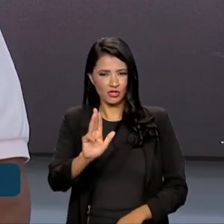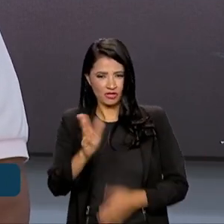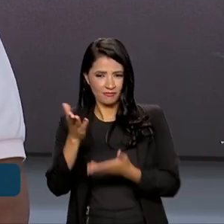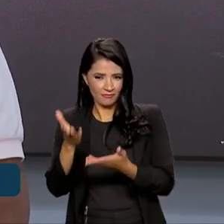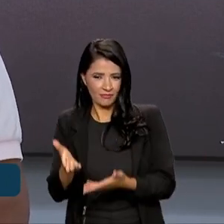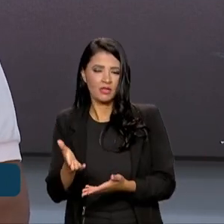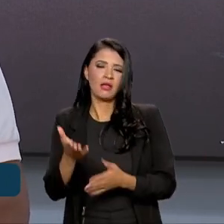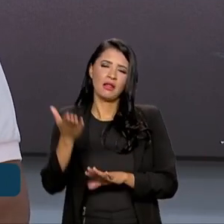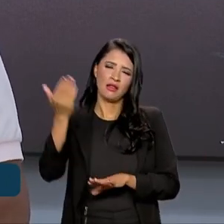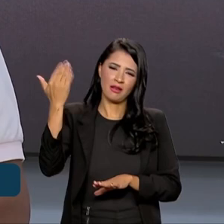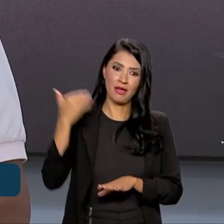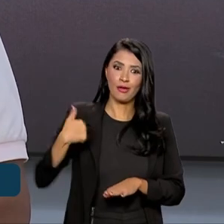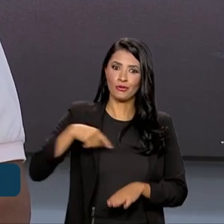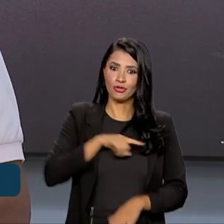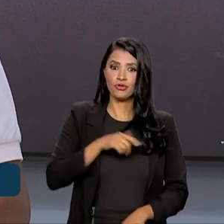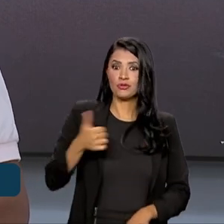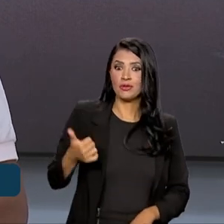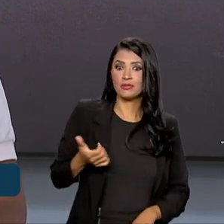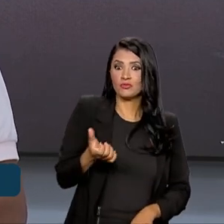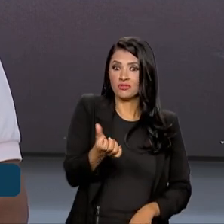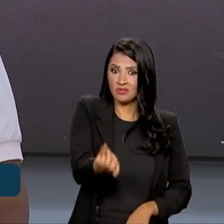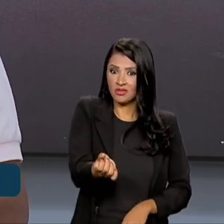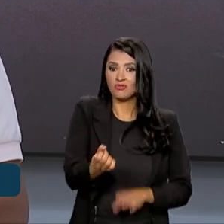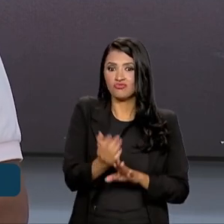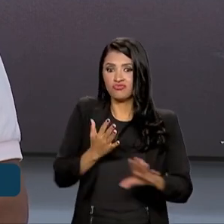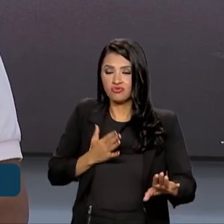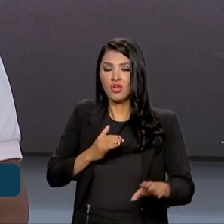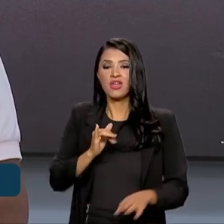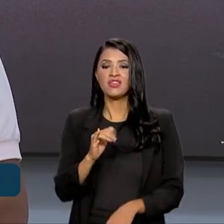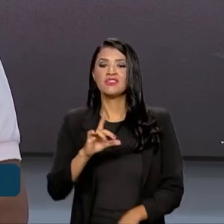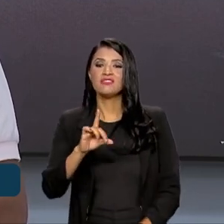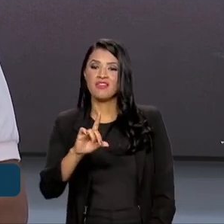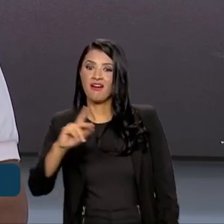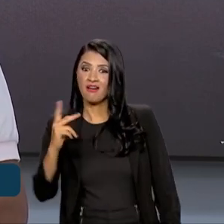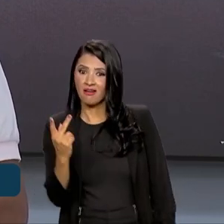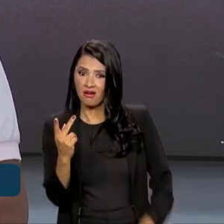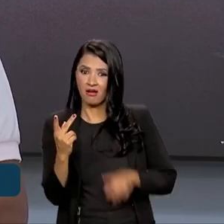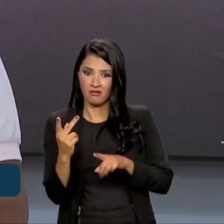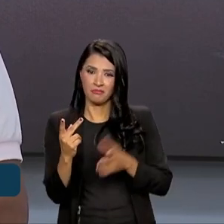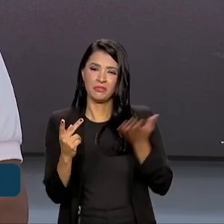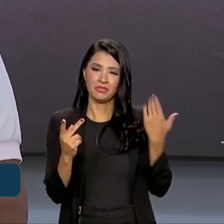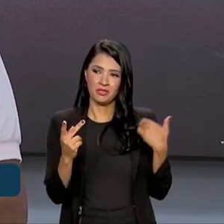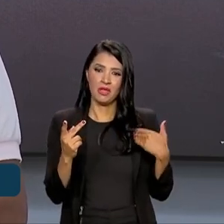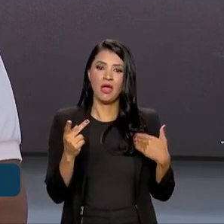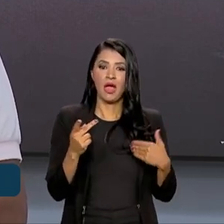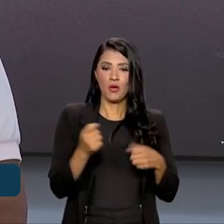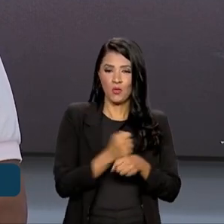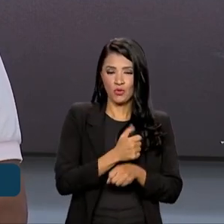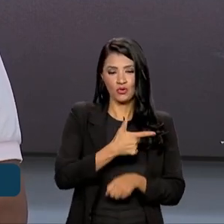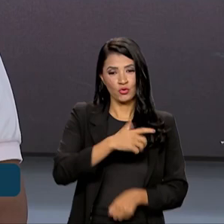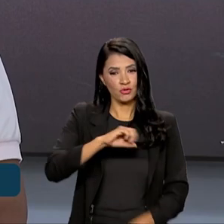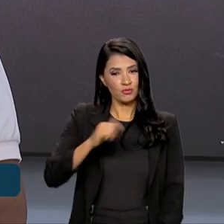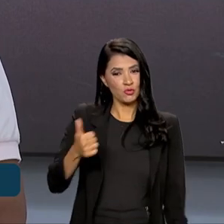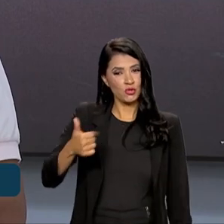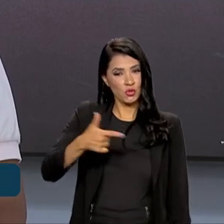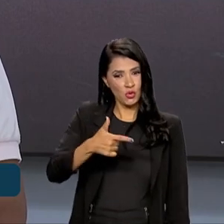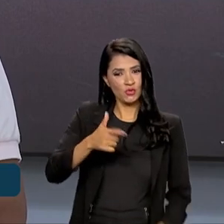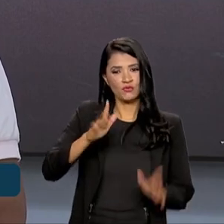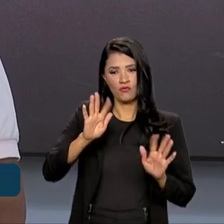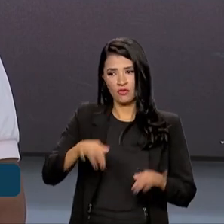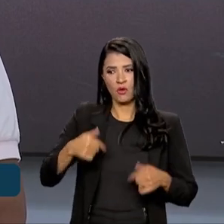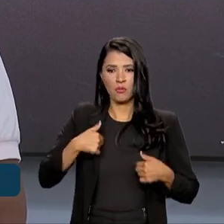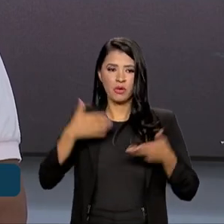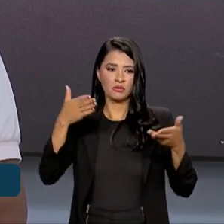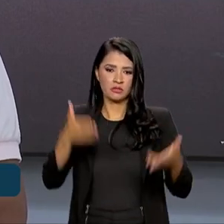16º Índice de Desenvolvimento Humano do Estado do Amazonas, e fechamos em 2012, no final do segundo mandato que eu participei,